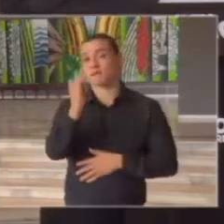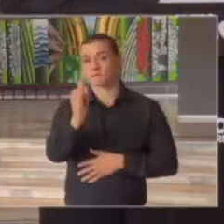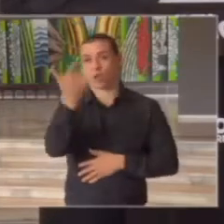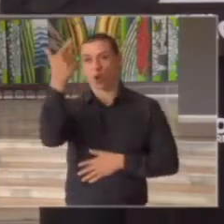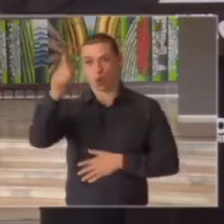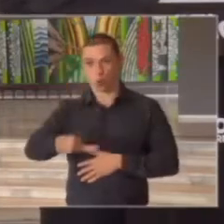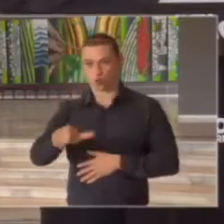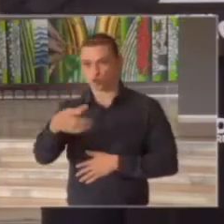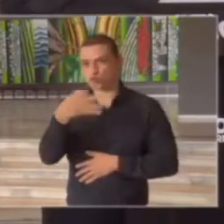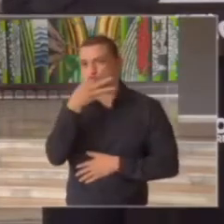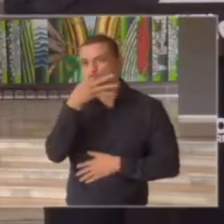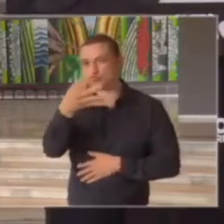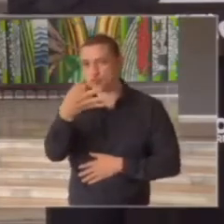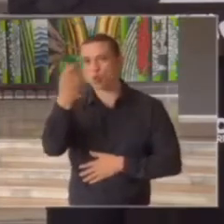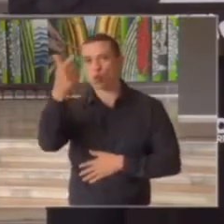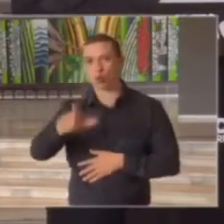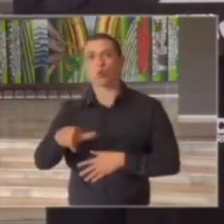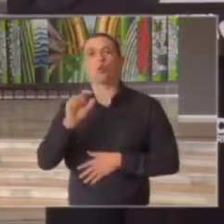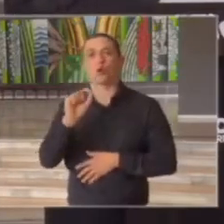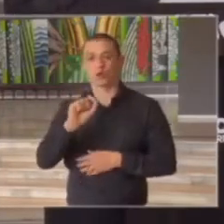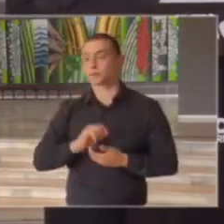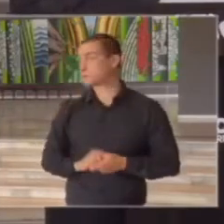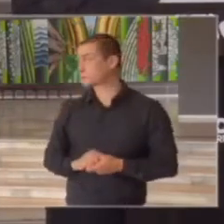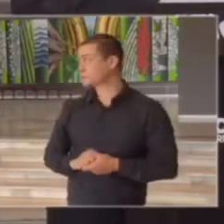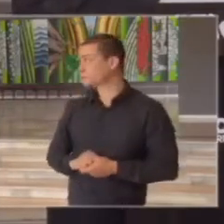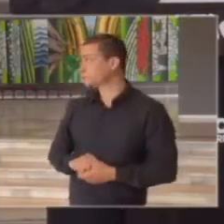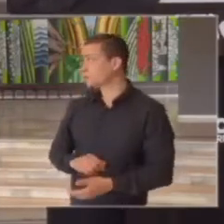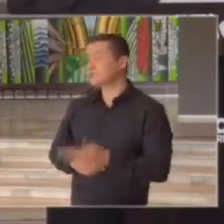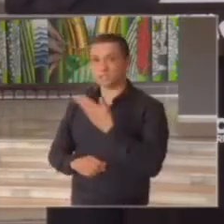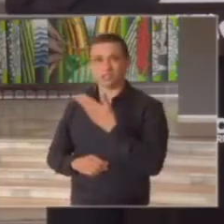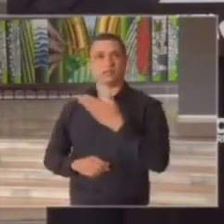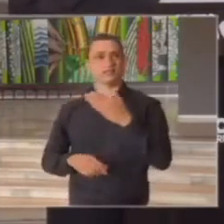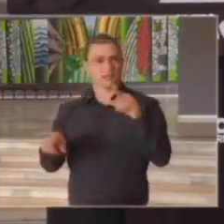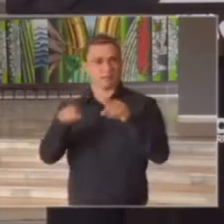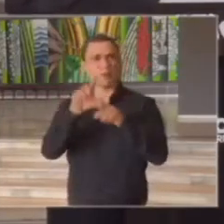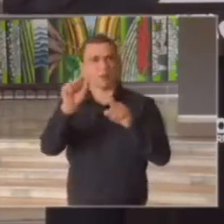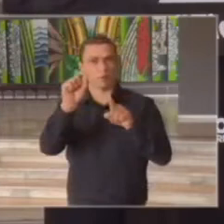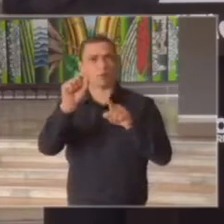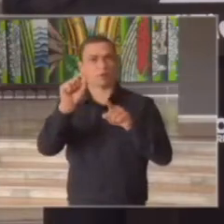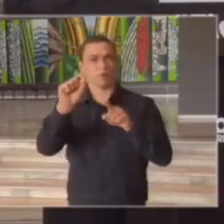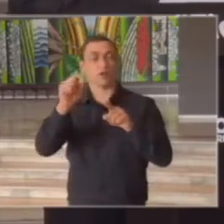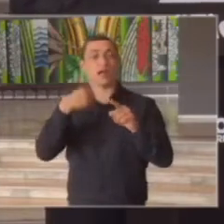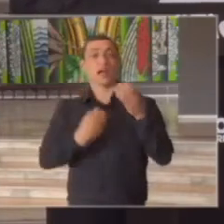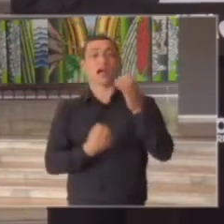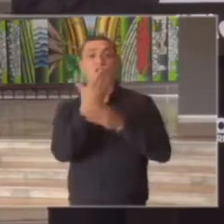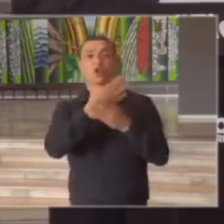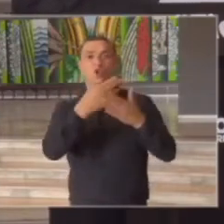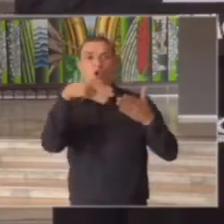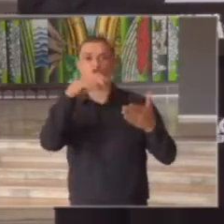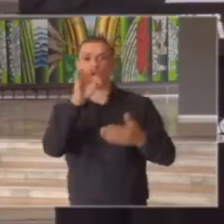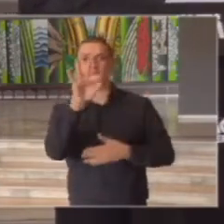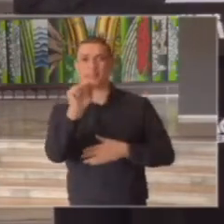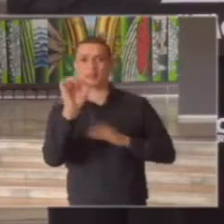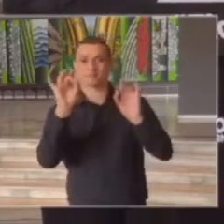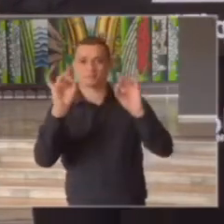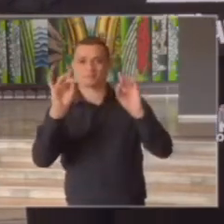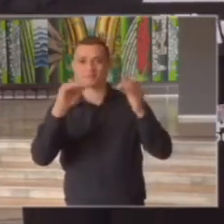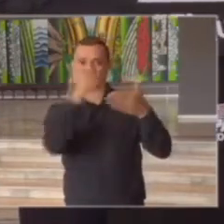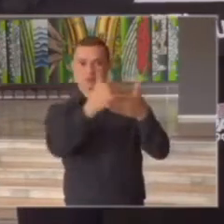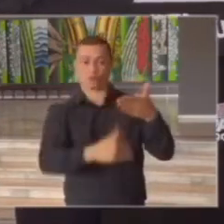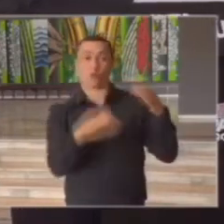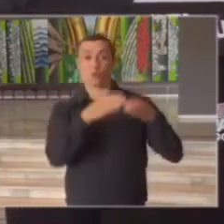técnica do comitê de saúde do centro de contingência chamando atenção dos